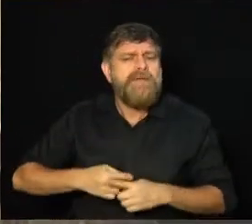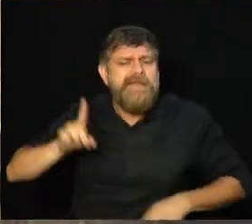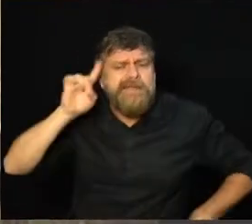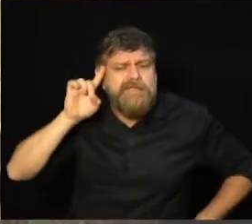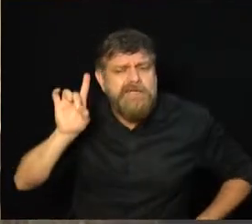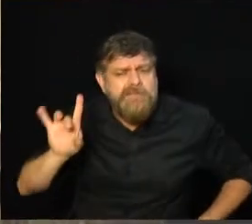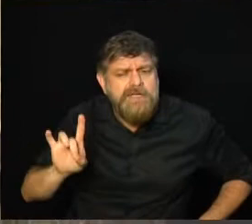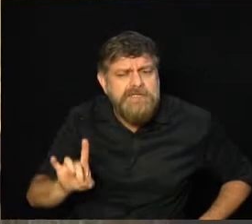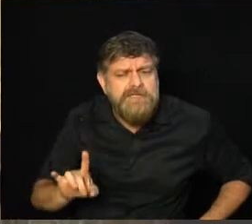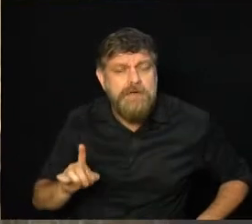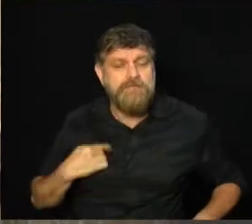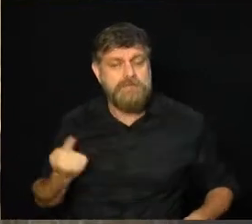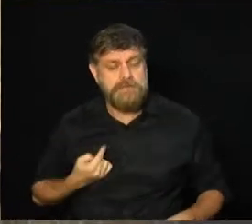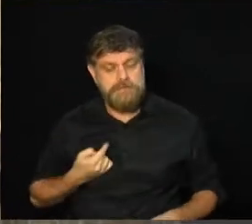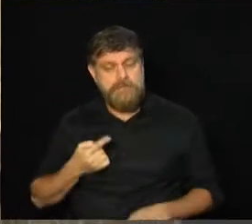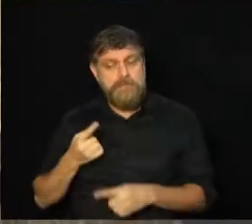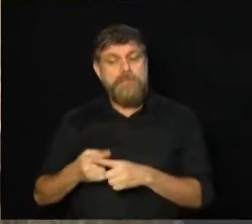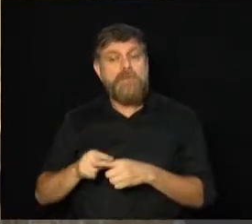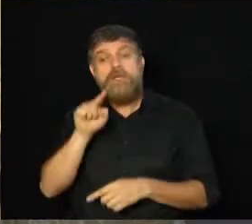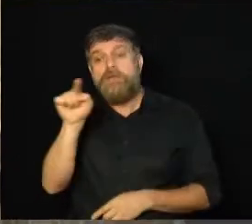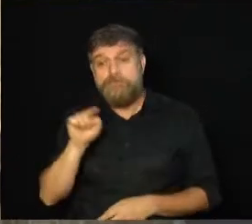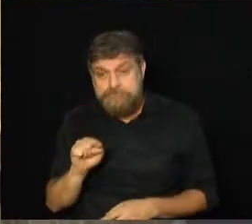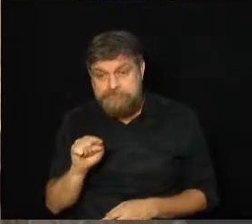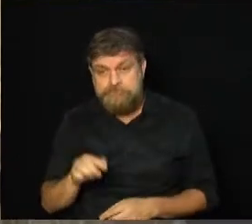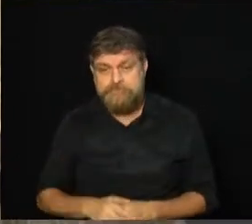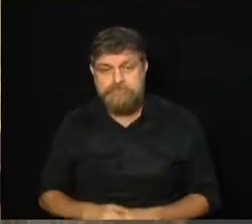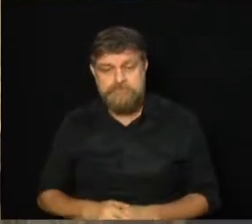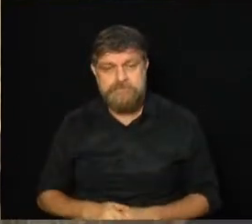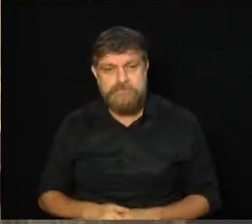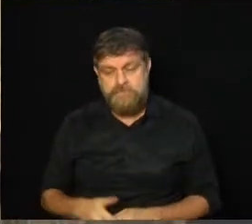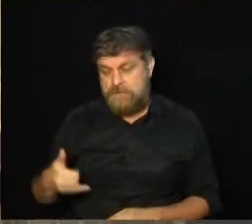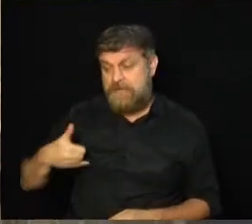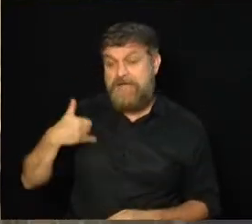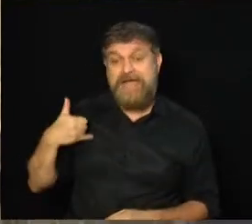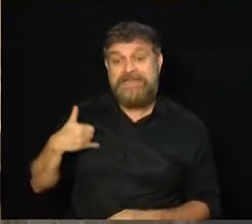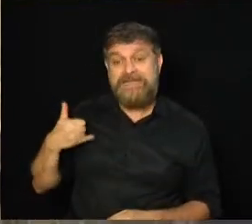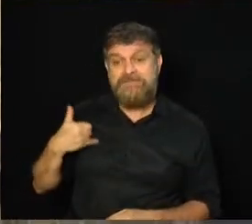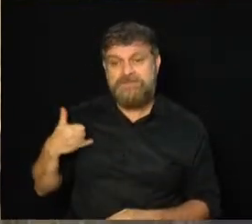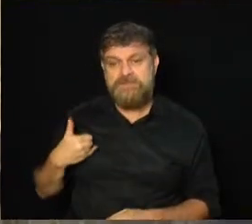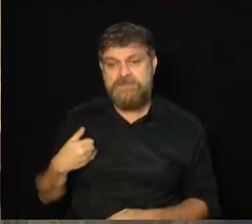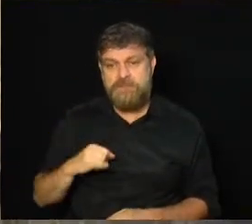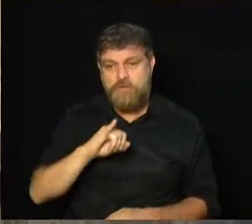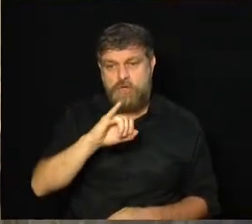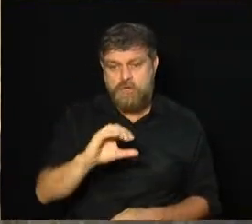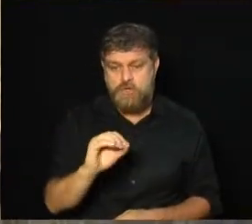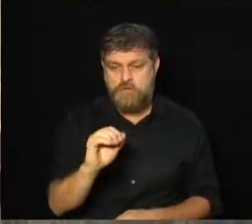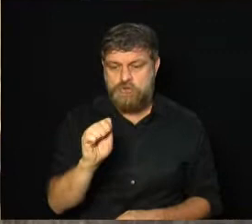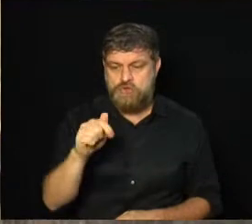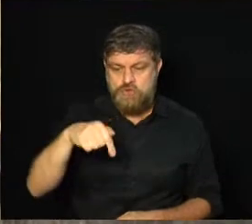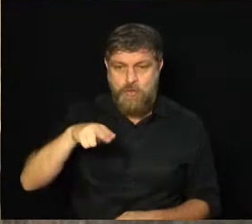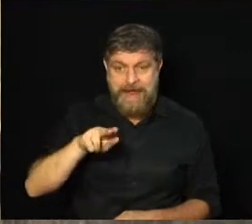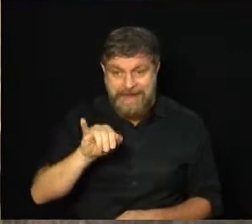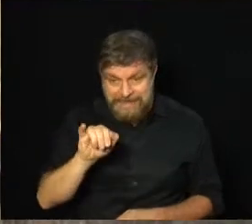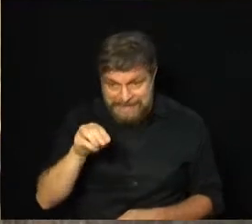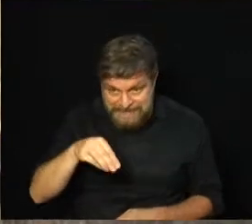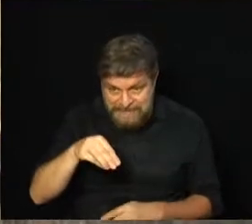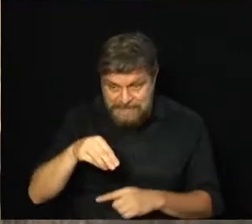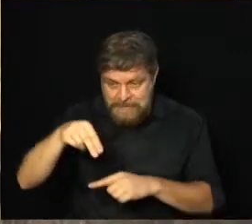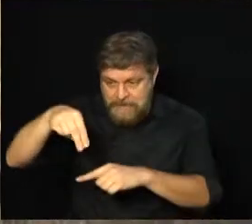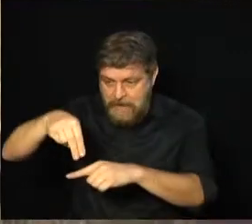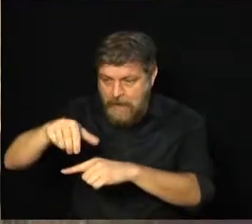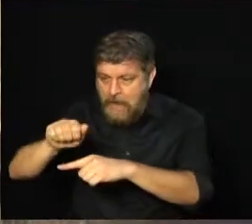agosto? Essa é a pergunta. É o aniversário de Joaquim Nabuco, que foi um grande historiador,